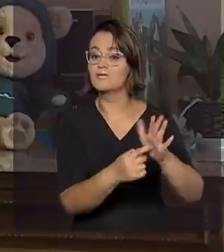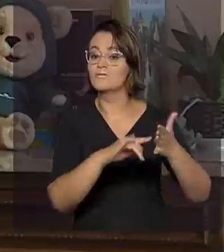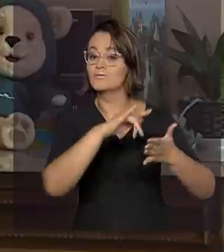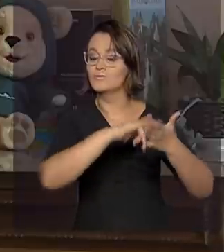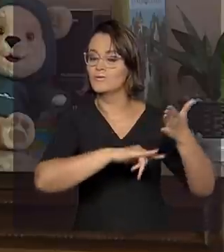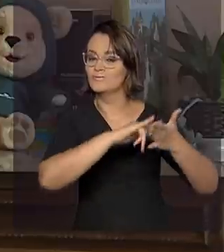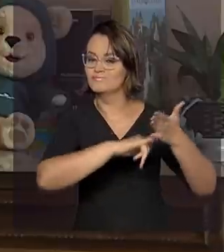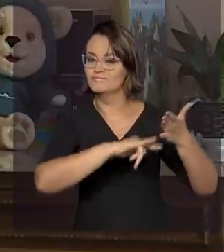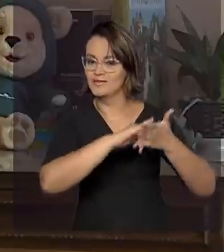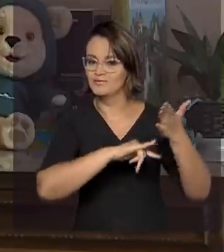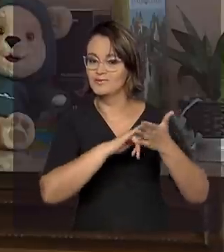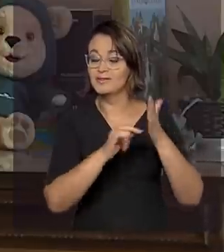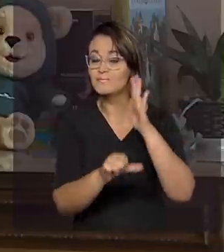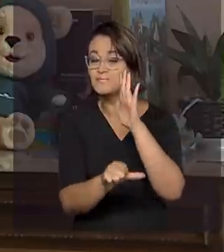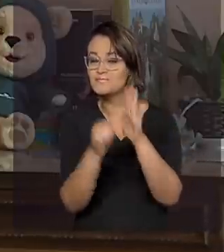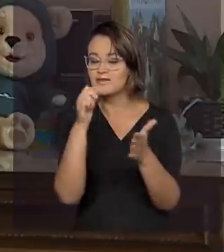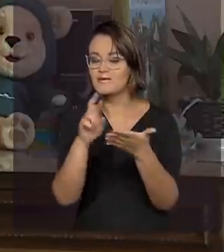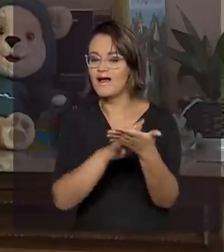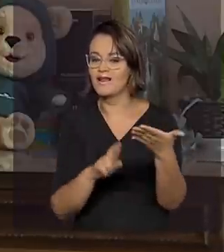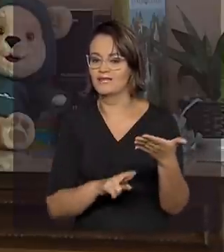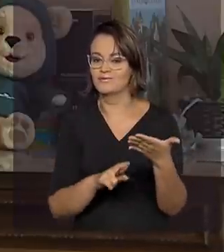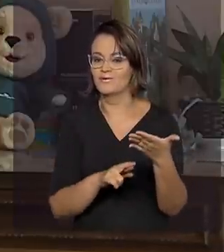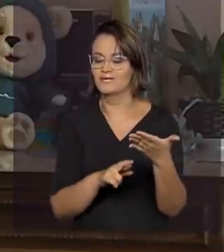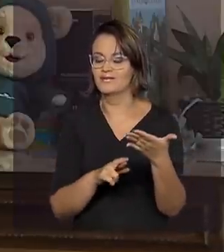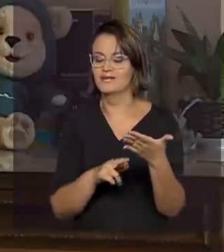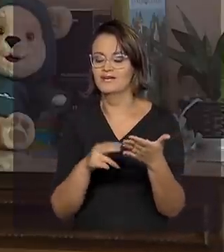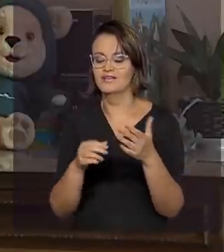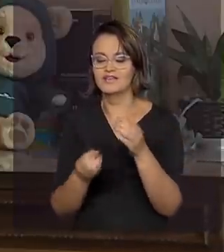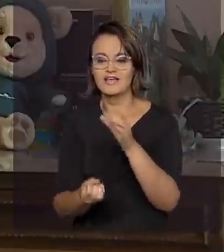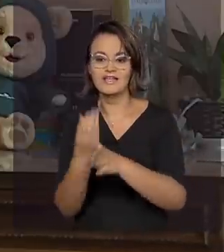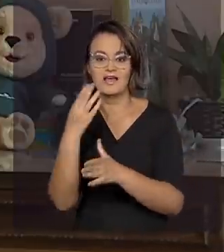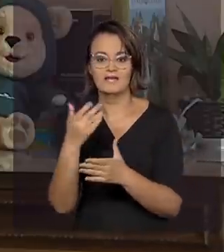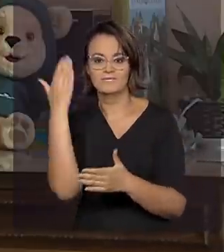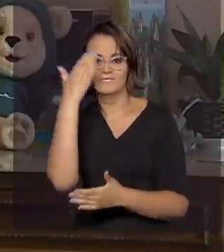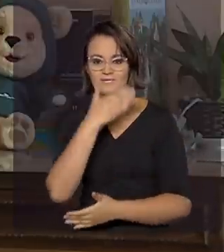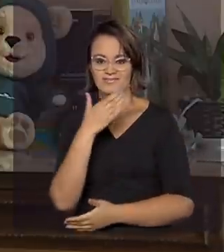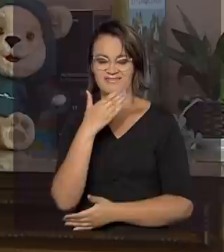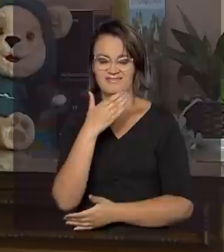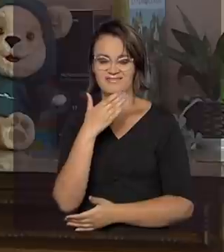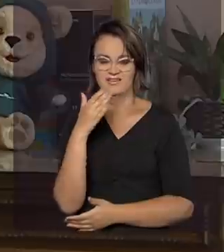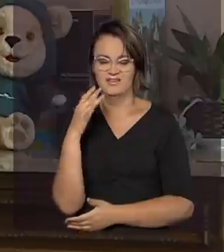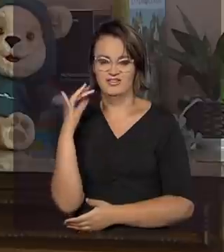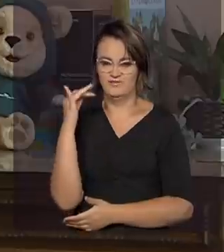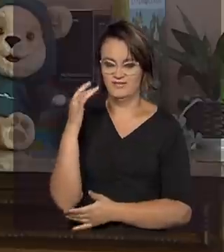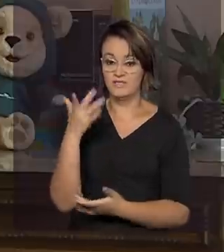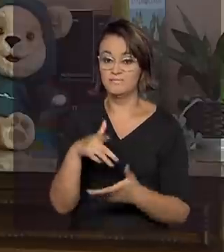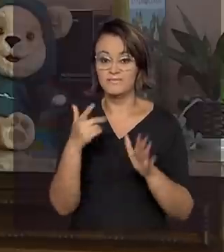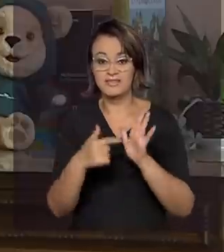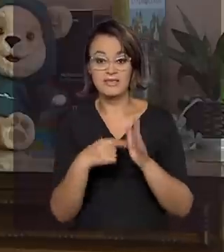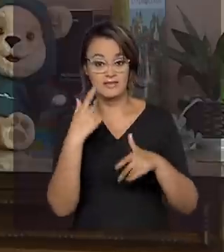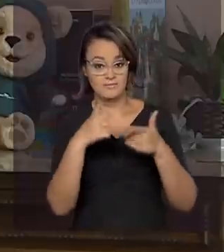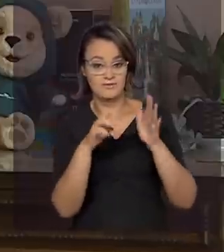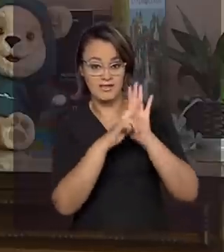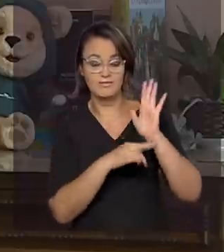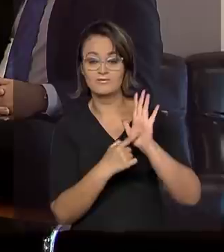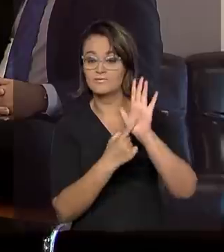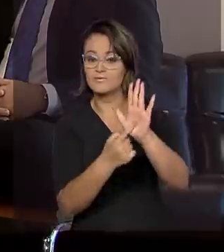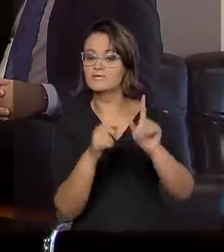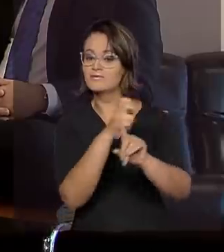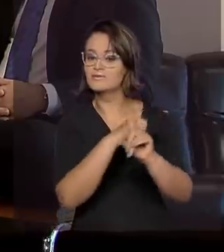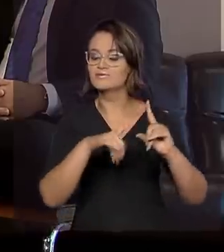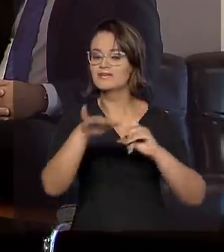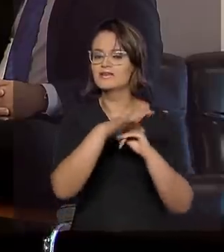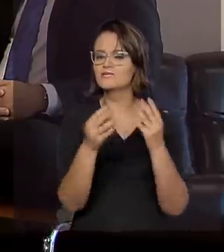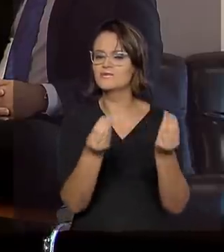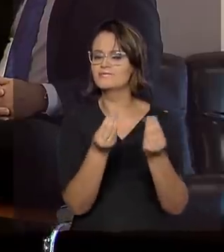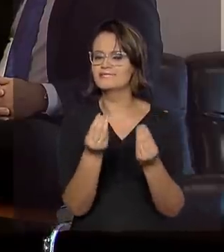RENAB, o primeiro relatório de alfabetização baseado em evidências. E por meio desse relatório, então, vamos apresentar à sociedade o estado